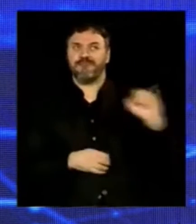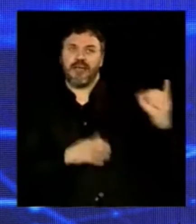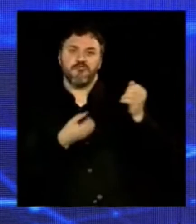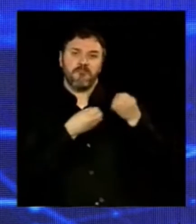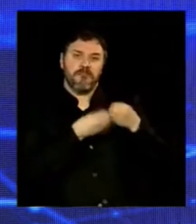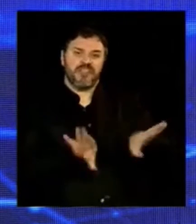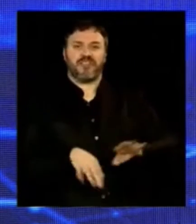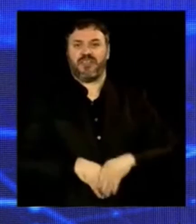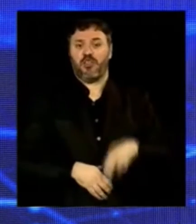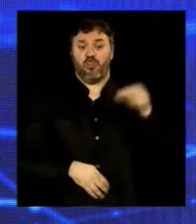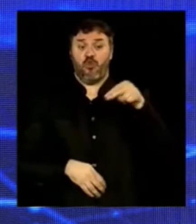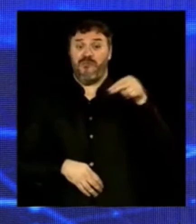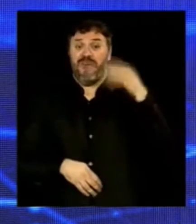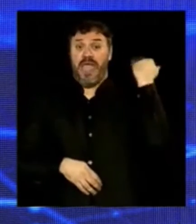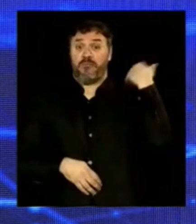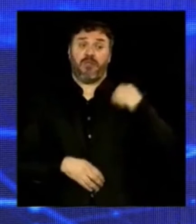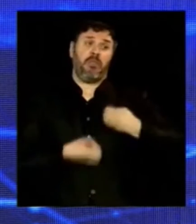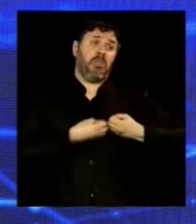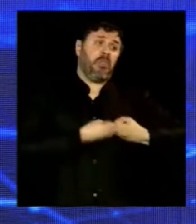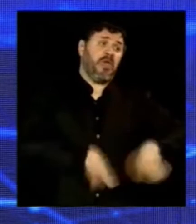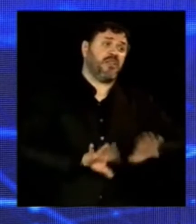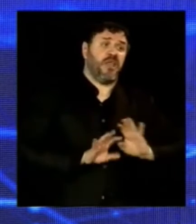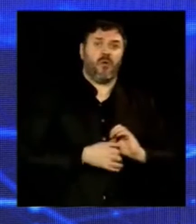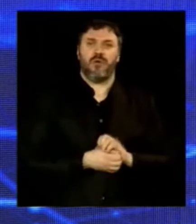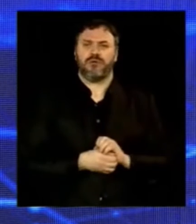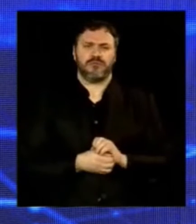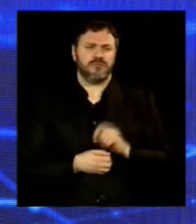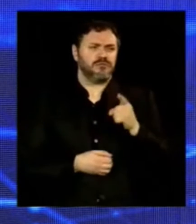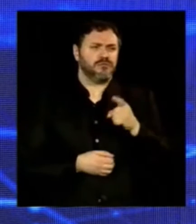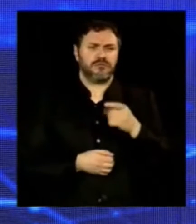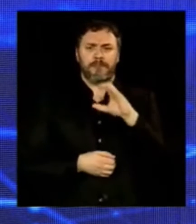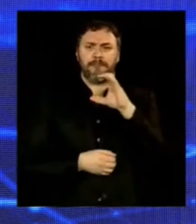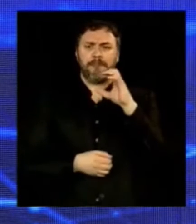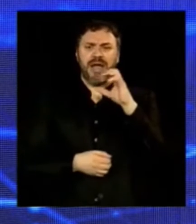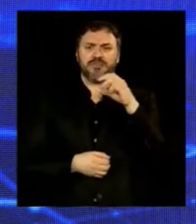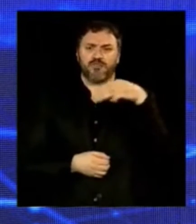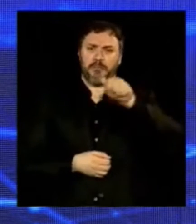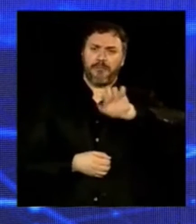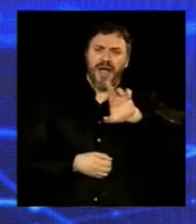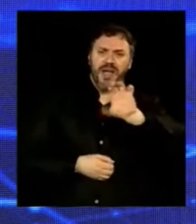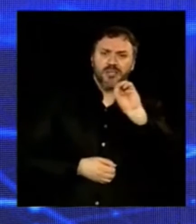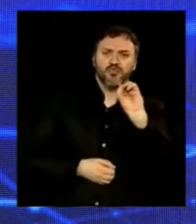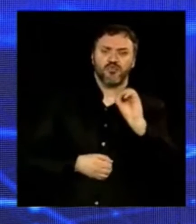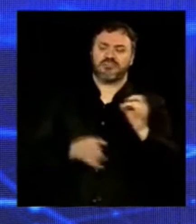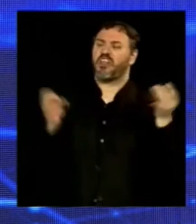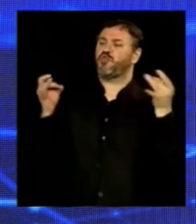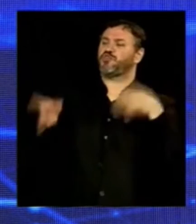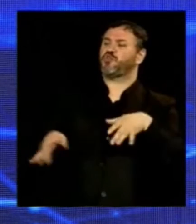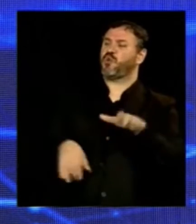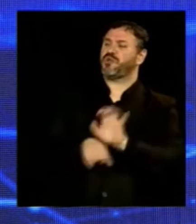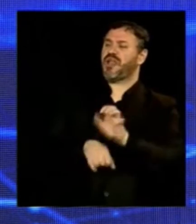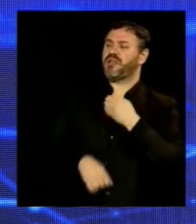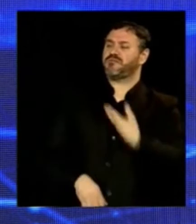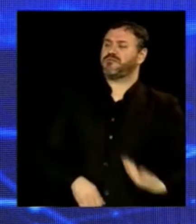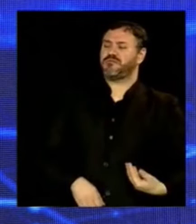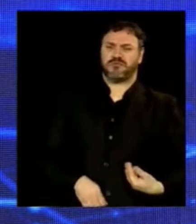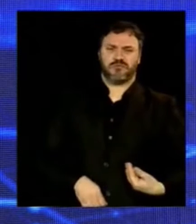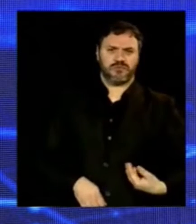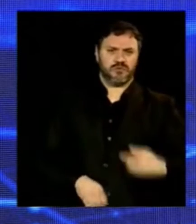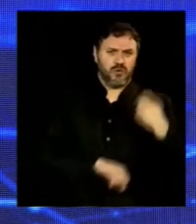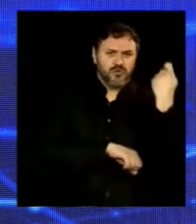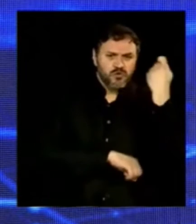derrotado em novembro? E renuncia em março? Para quê? O Rio Grande não é importante?